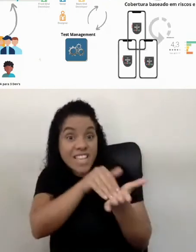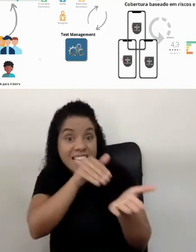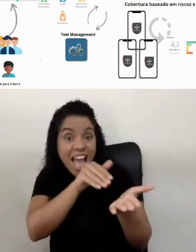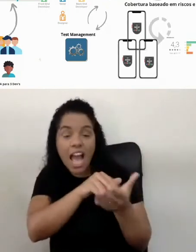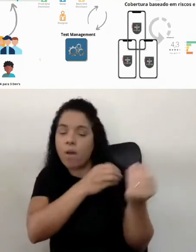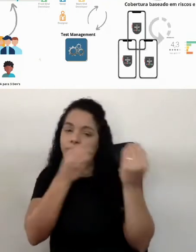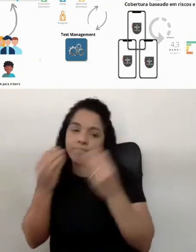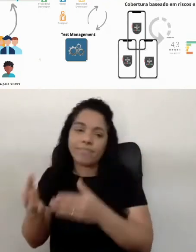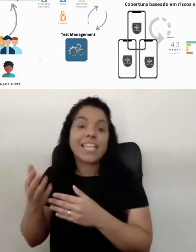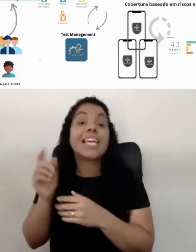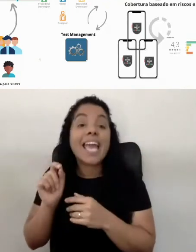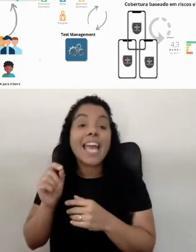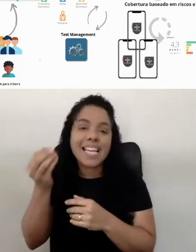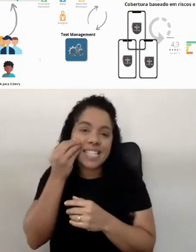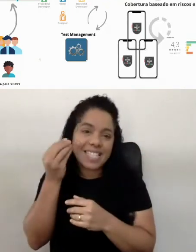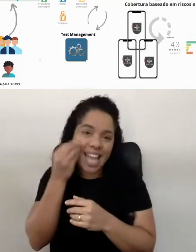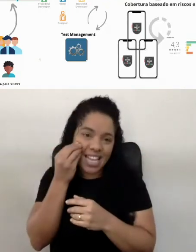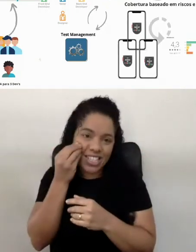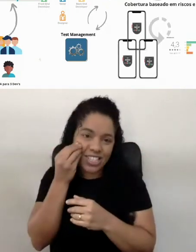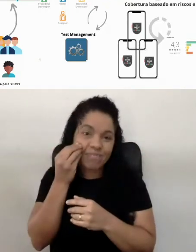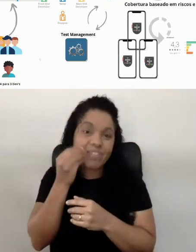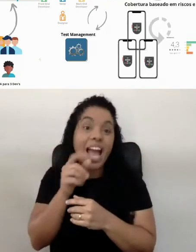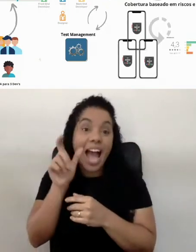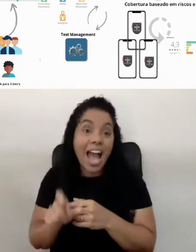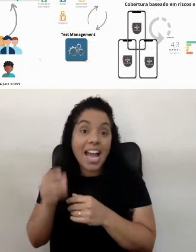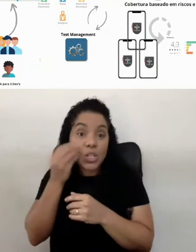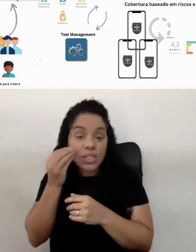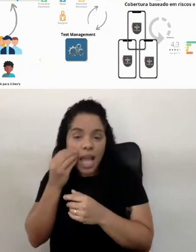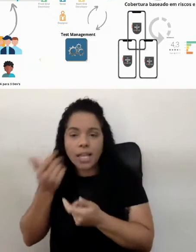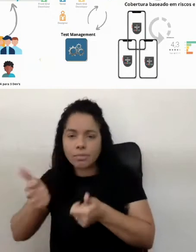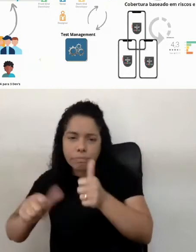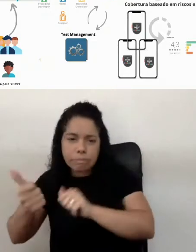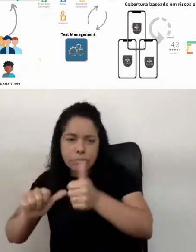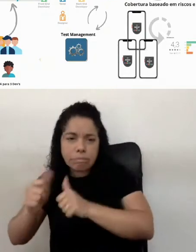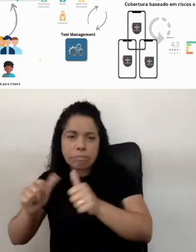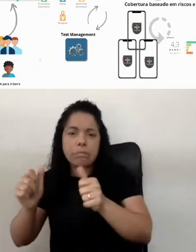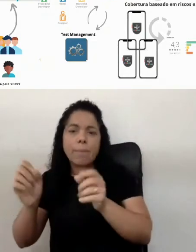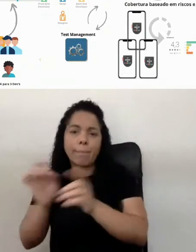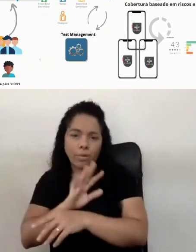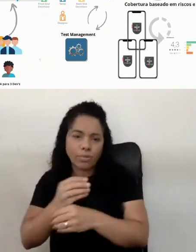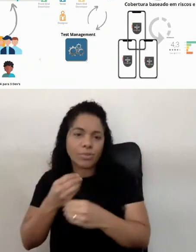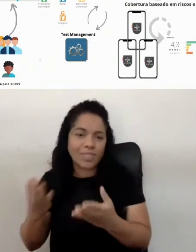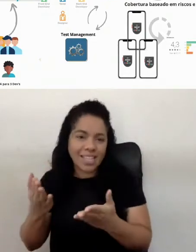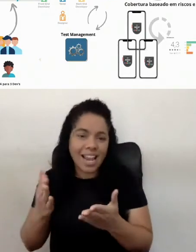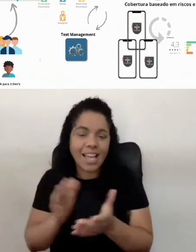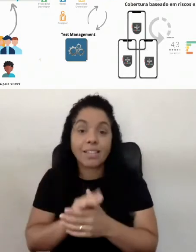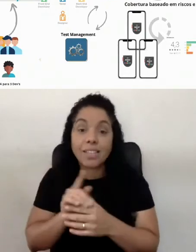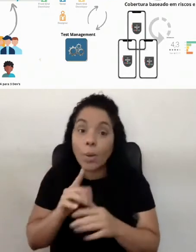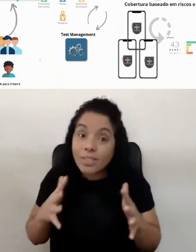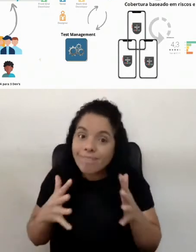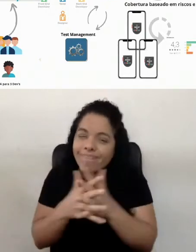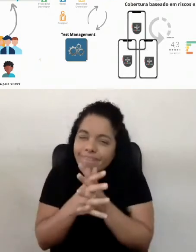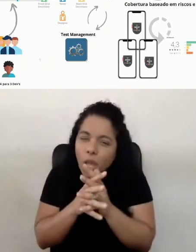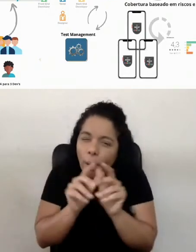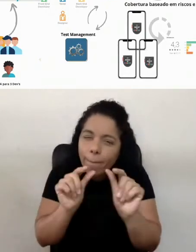e exclusivos responsáveis por garantir a qualidade, né, e isso atrapalha um pouquinho, então, até para